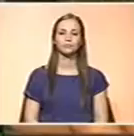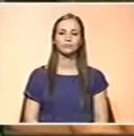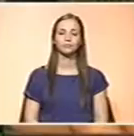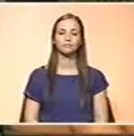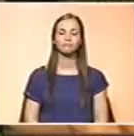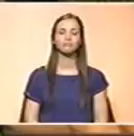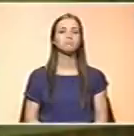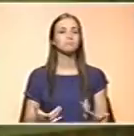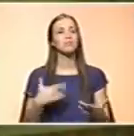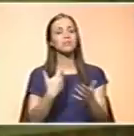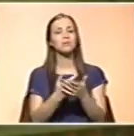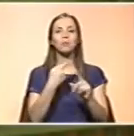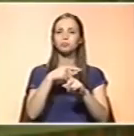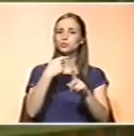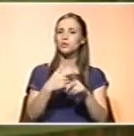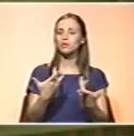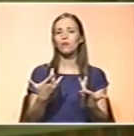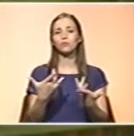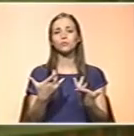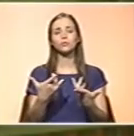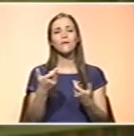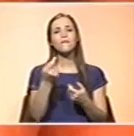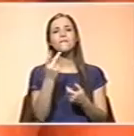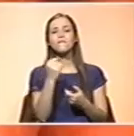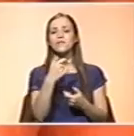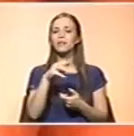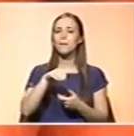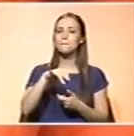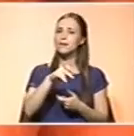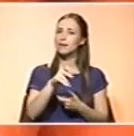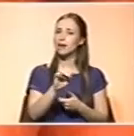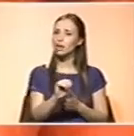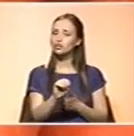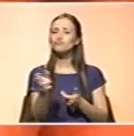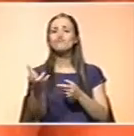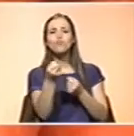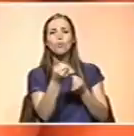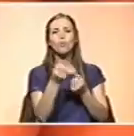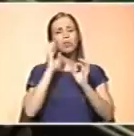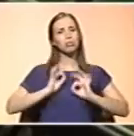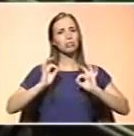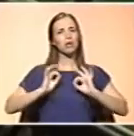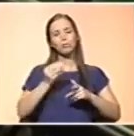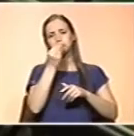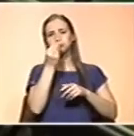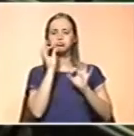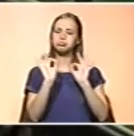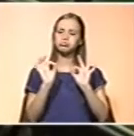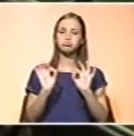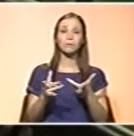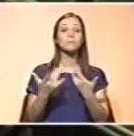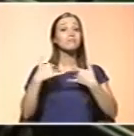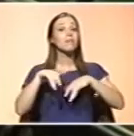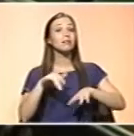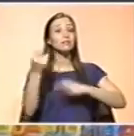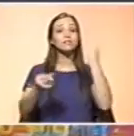Somam benefícios e vantagens as vitaminas que se conseguem quase sempre com uma dieta equilibrada. Há, no entanto,